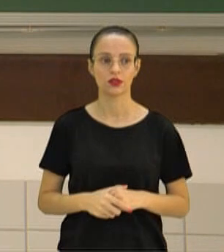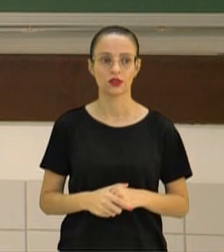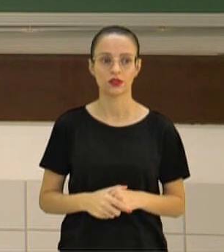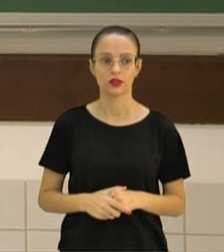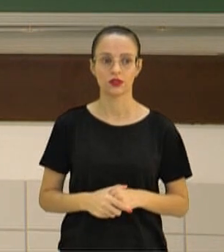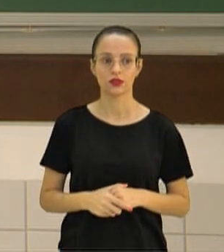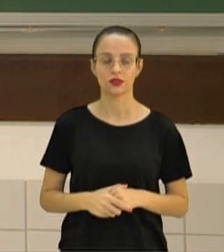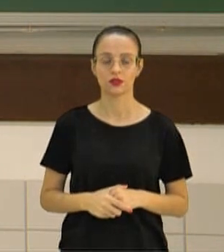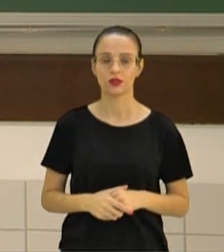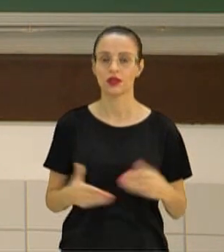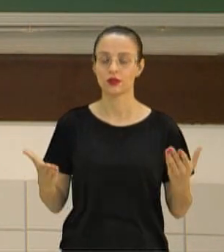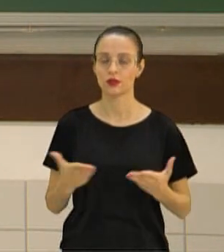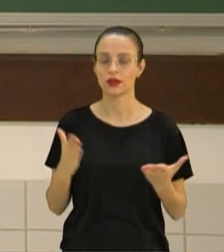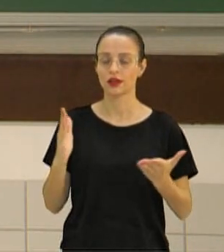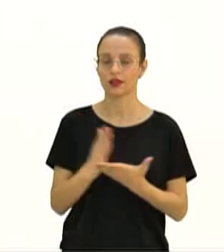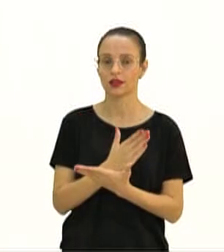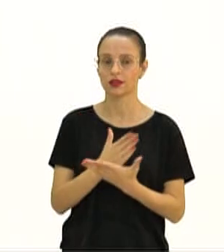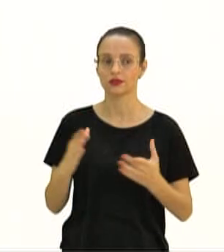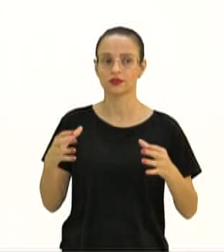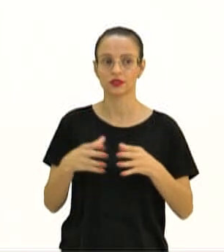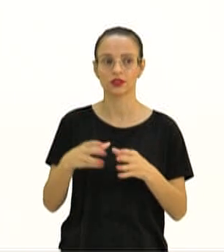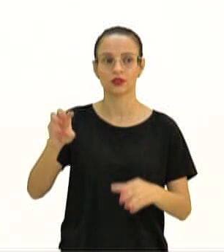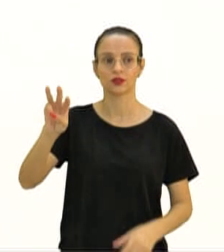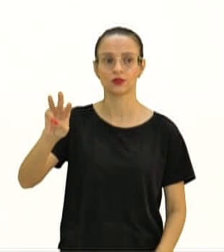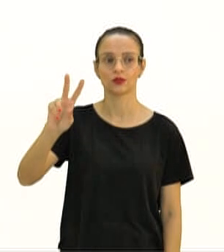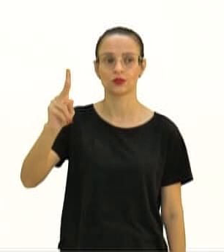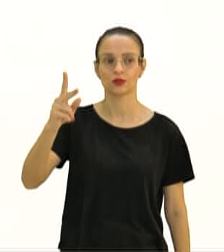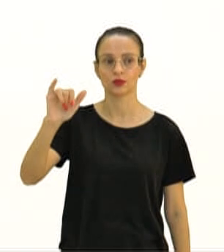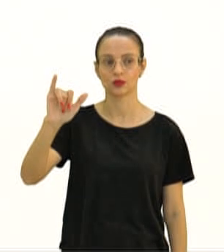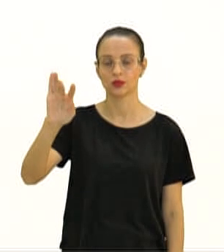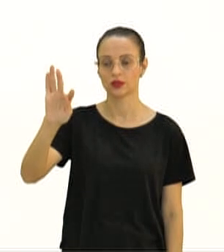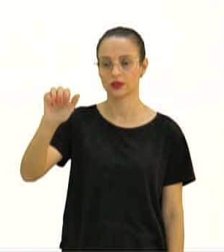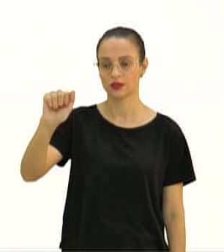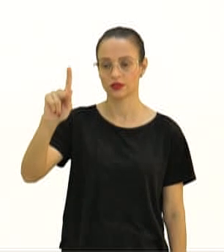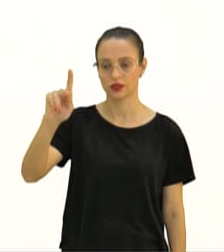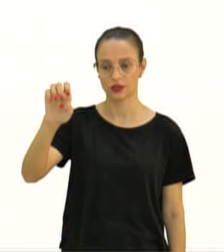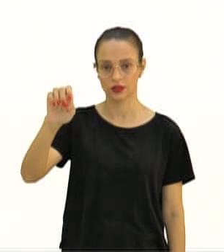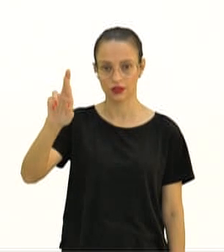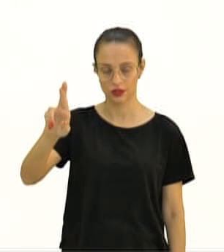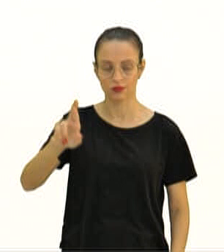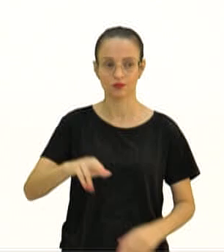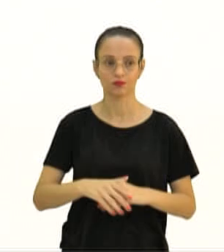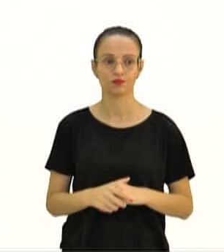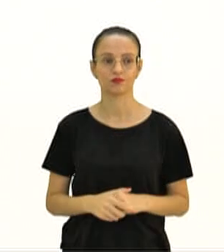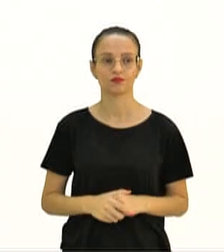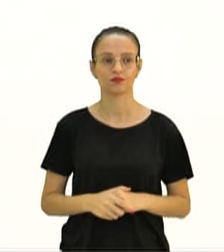E vamos trabalhar um pouquinho sobre a classificação de Whittaker e depois a de Wolsey, tá? Que um pouquinho mais atual.